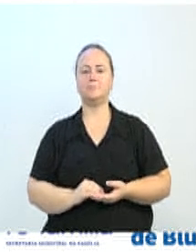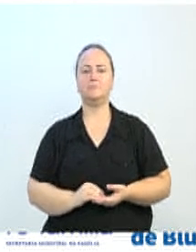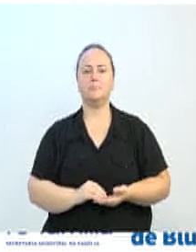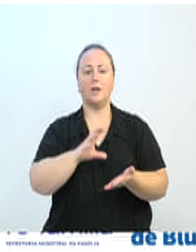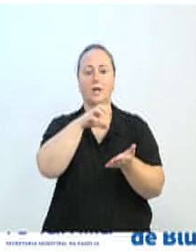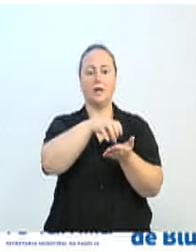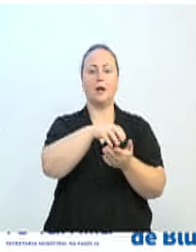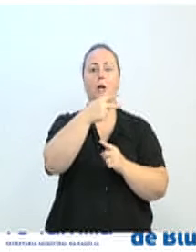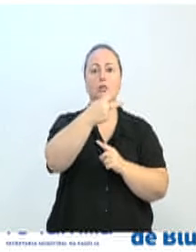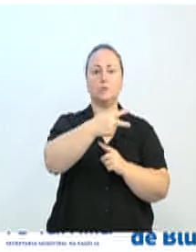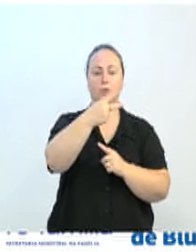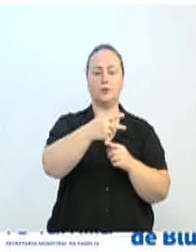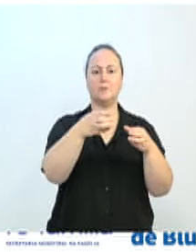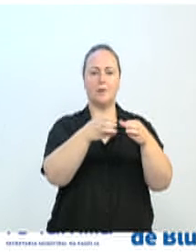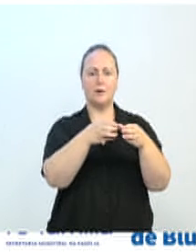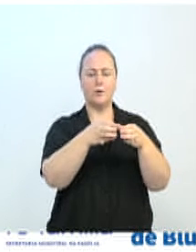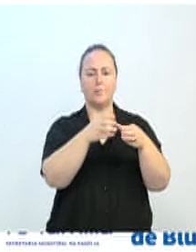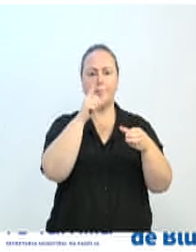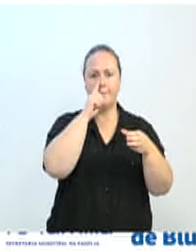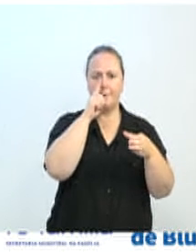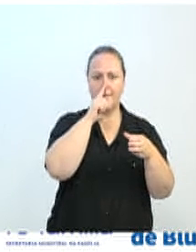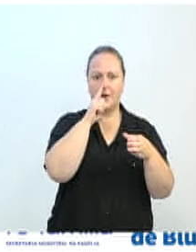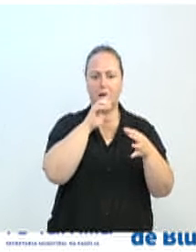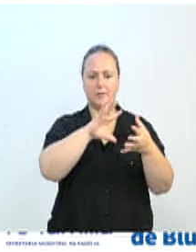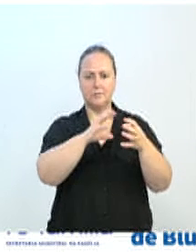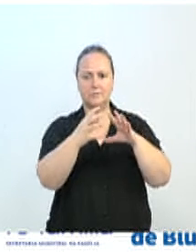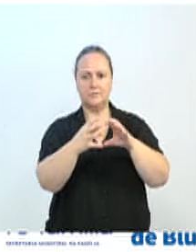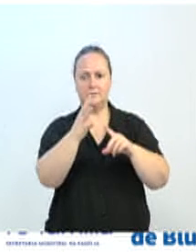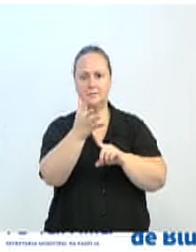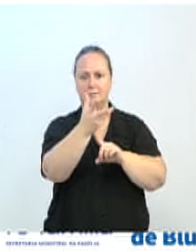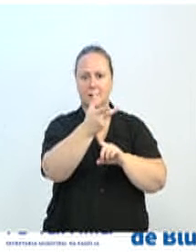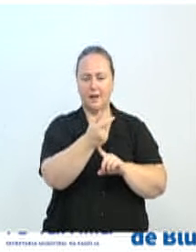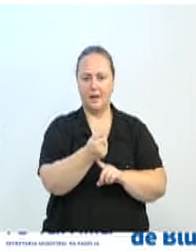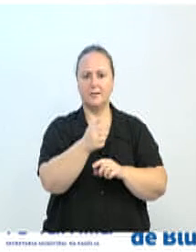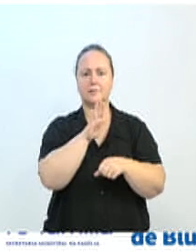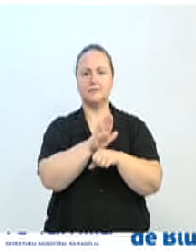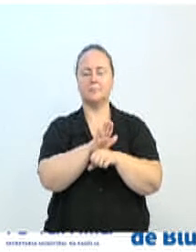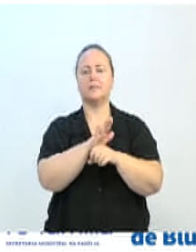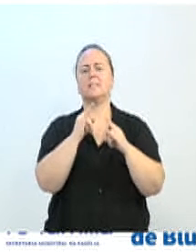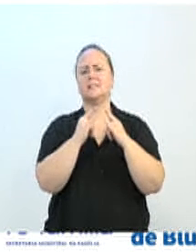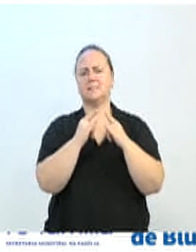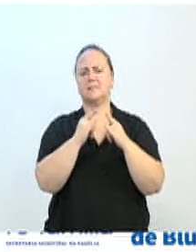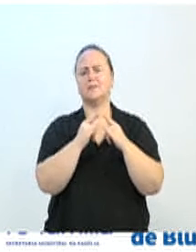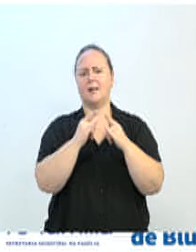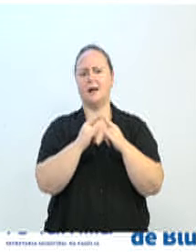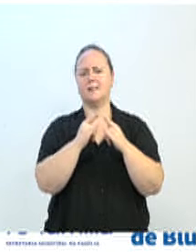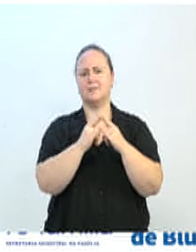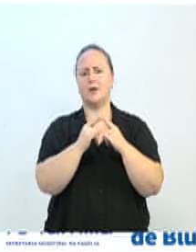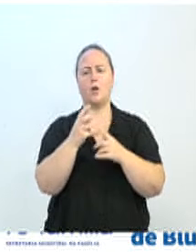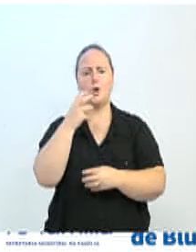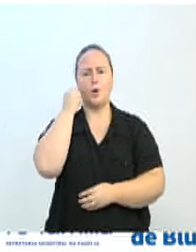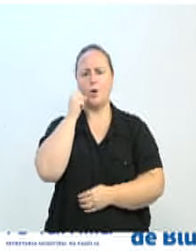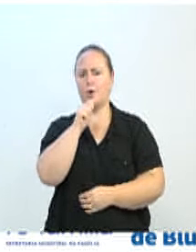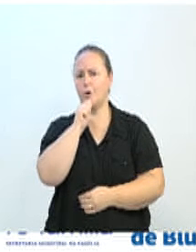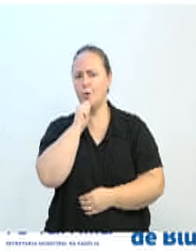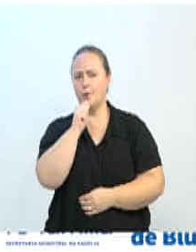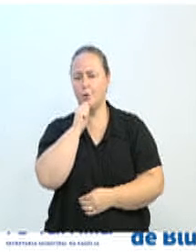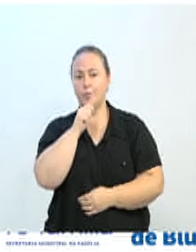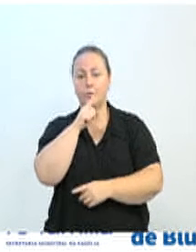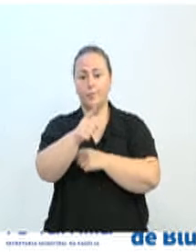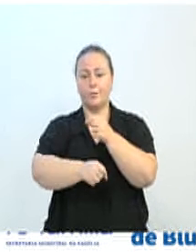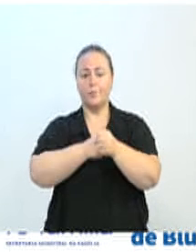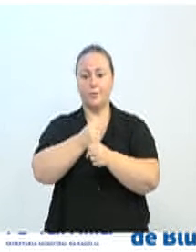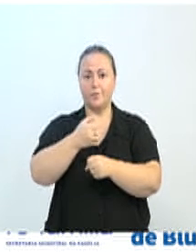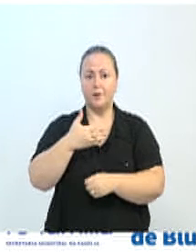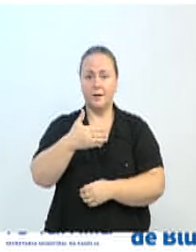artesãos e as entidades socioassistenciais, empresas expositoras e, esse ano, uma novidade, que são os